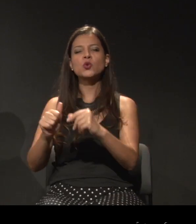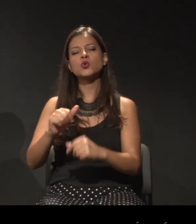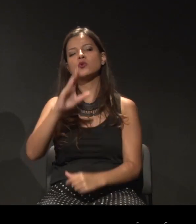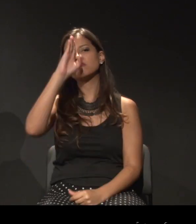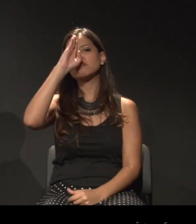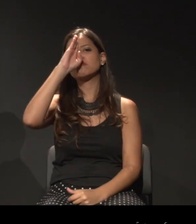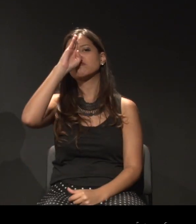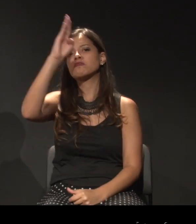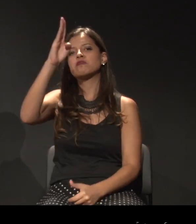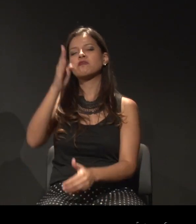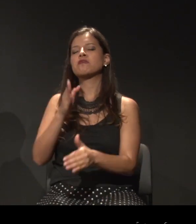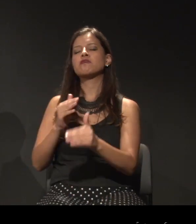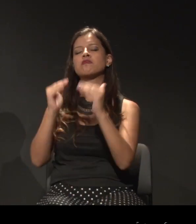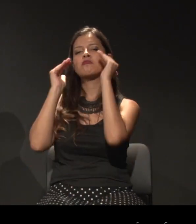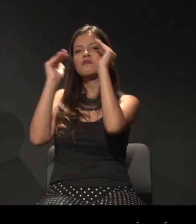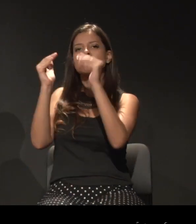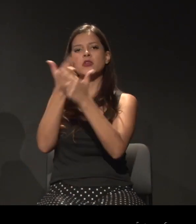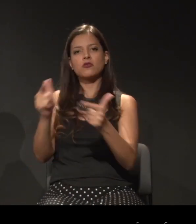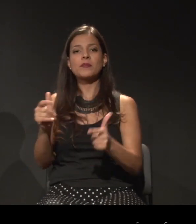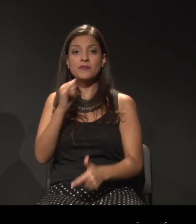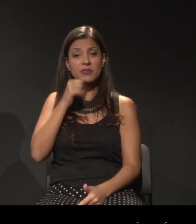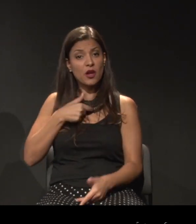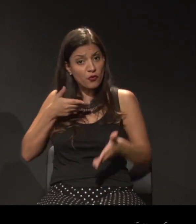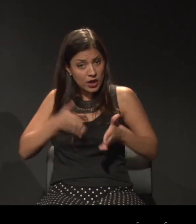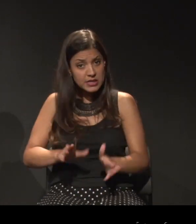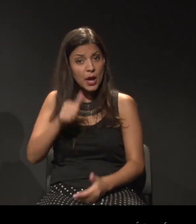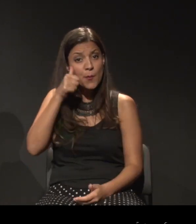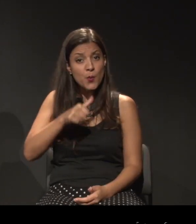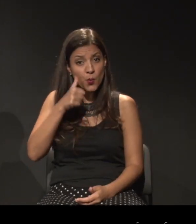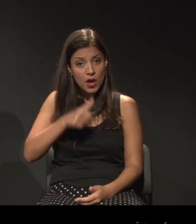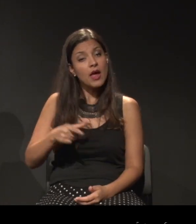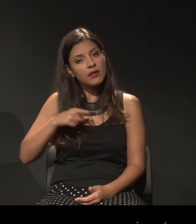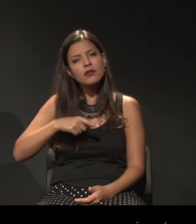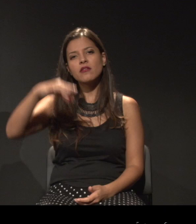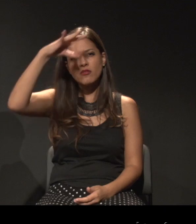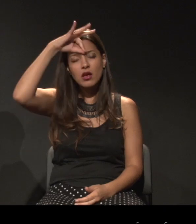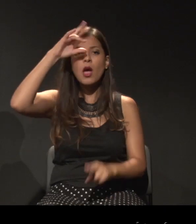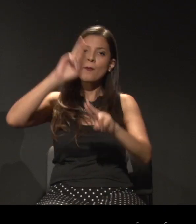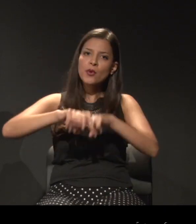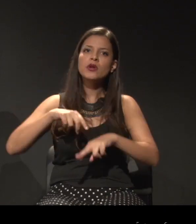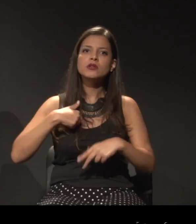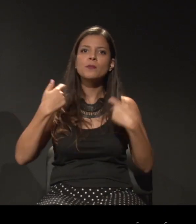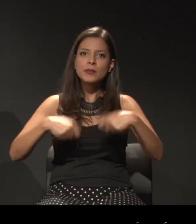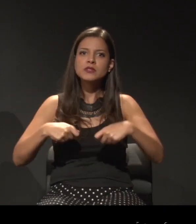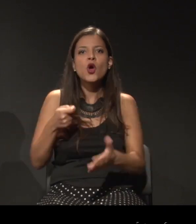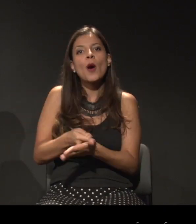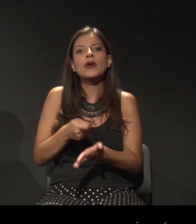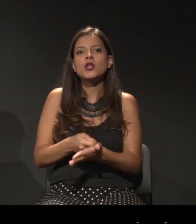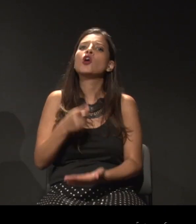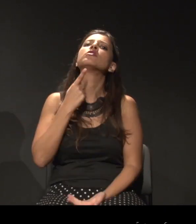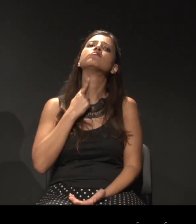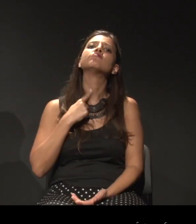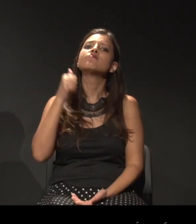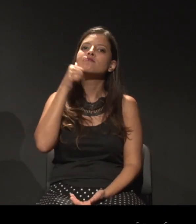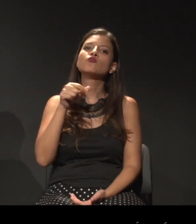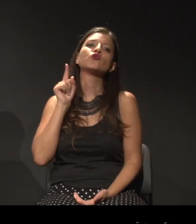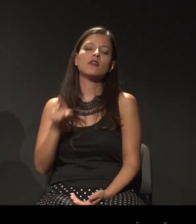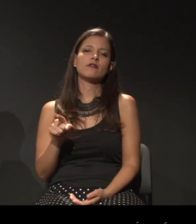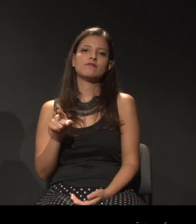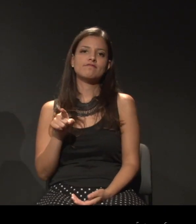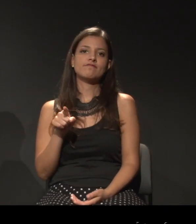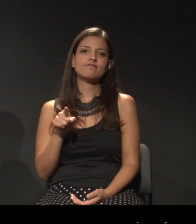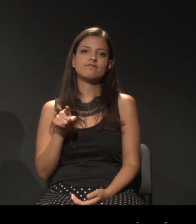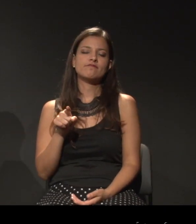eu vou nascer mulher, eu tenho uma vagina, e, por isso, obrigatoriamente, eu preciso desejar mulheres. Só que a gente sabe